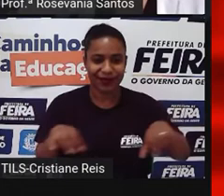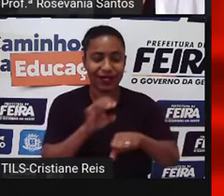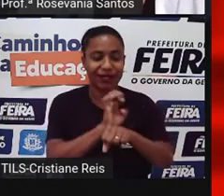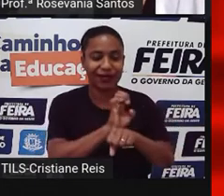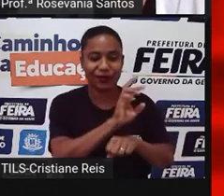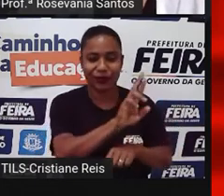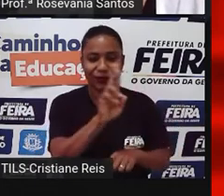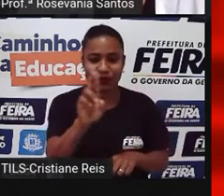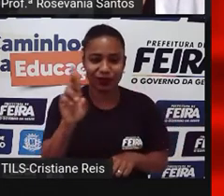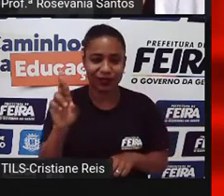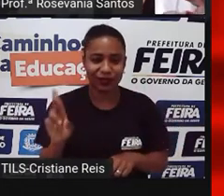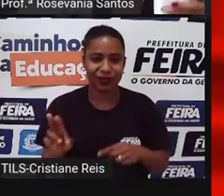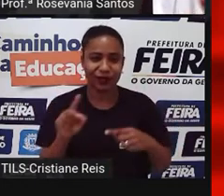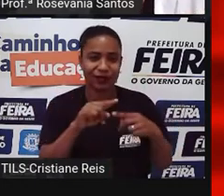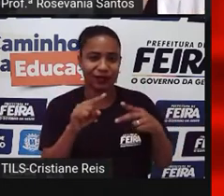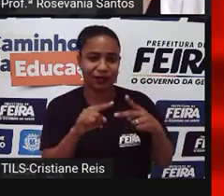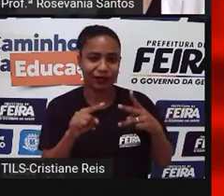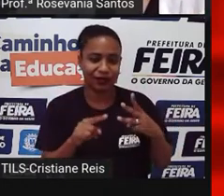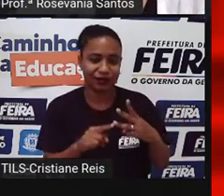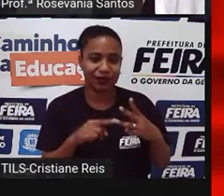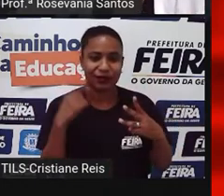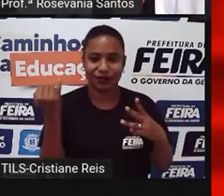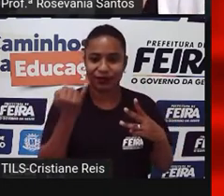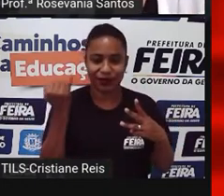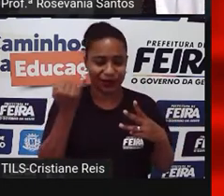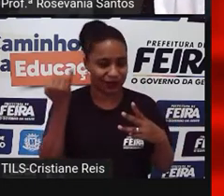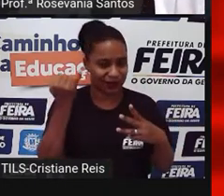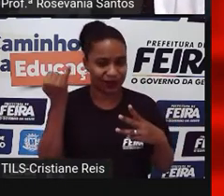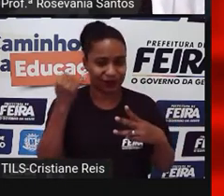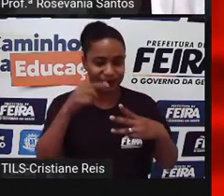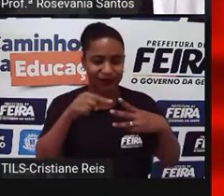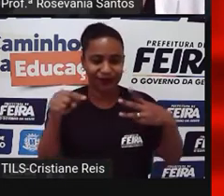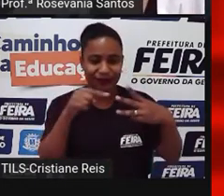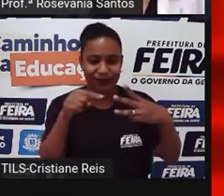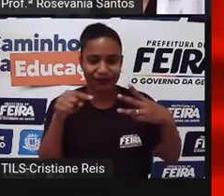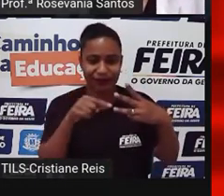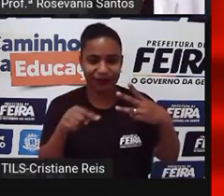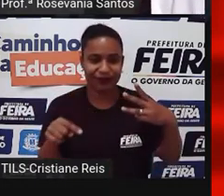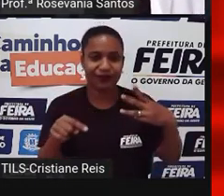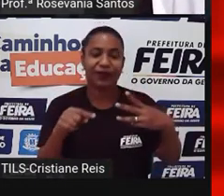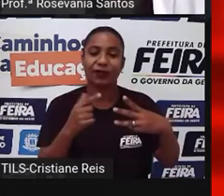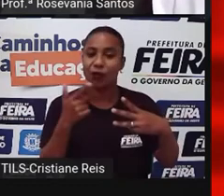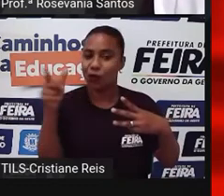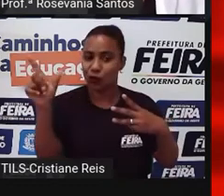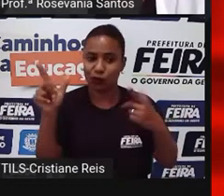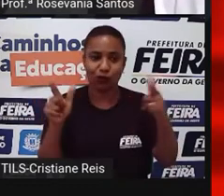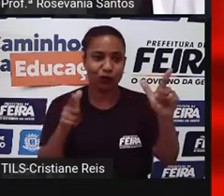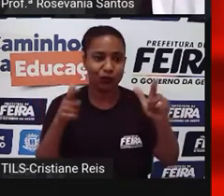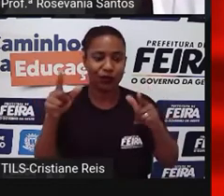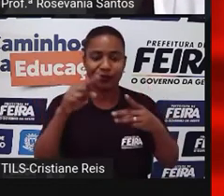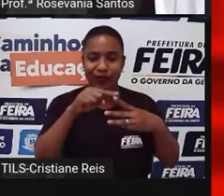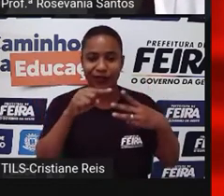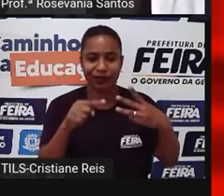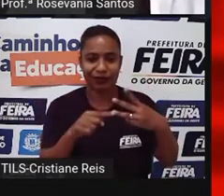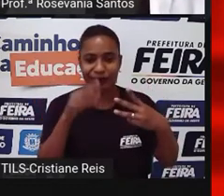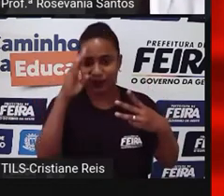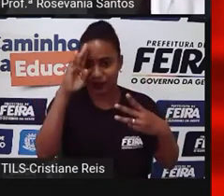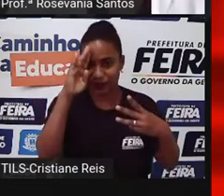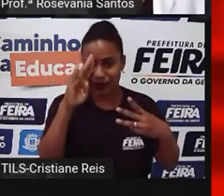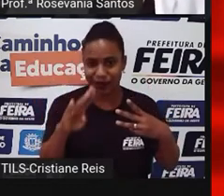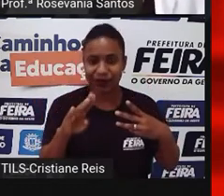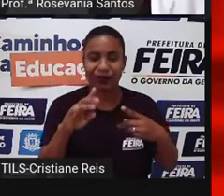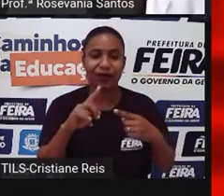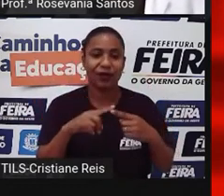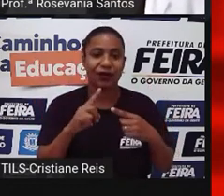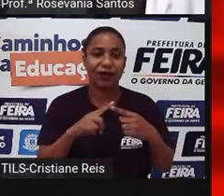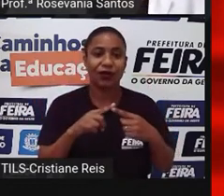coisinhas, três ideias básicas para a gente trabalhar. É claro que tiveram outras, mas eu separei isso aí. O governo de Micaílvo